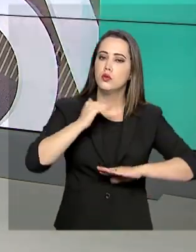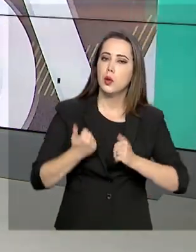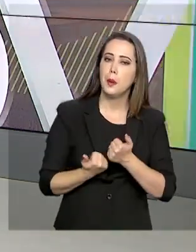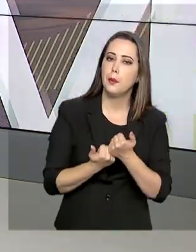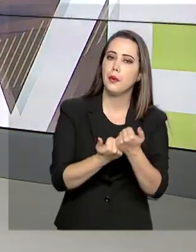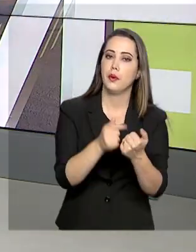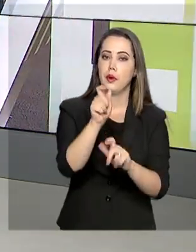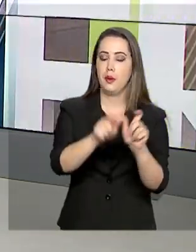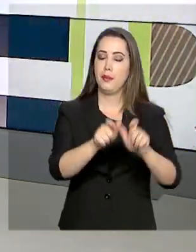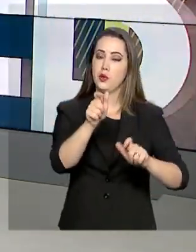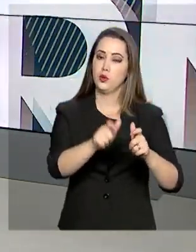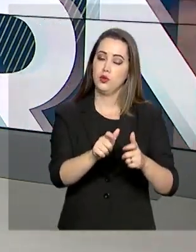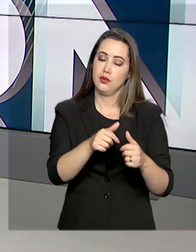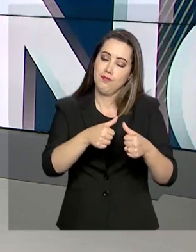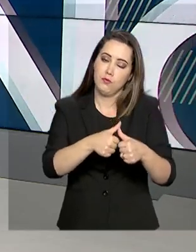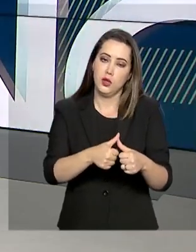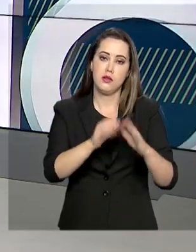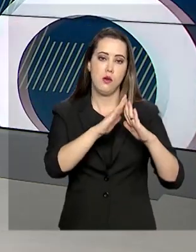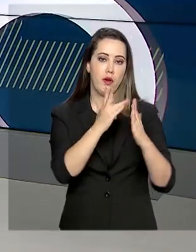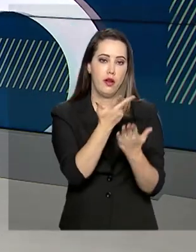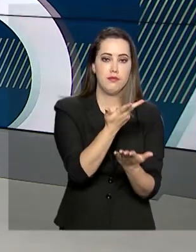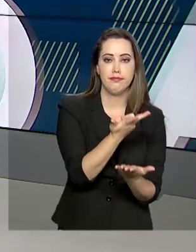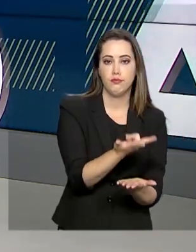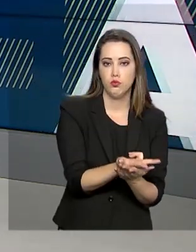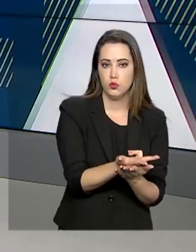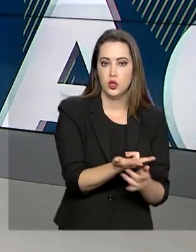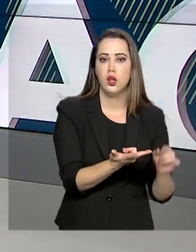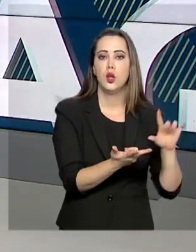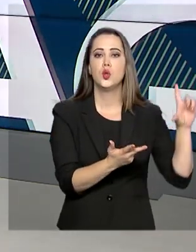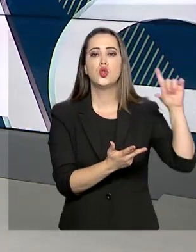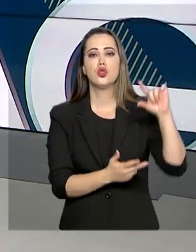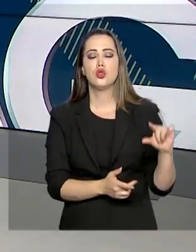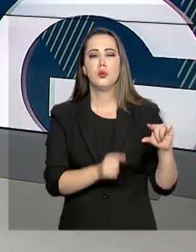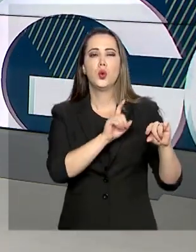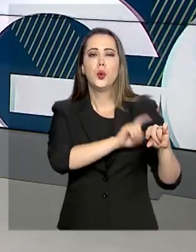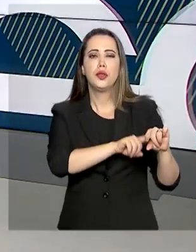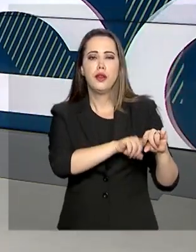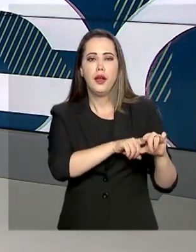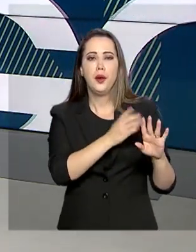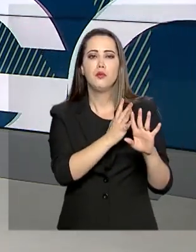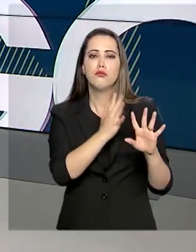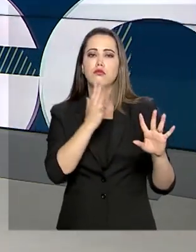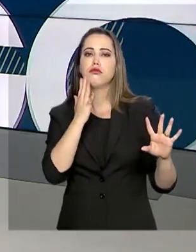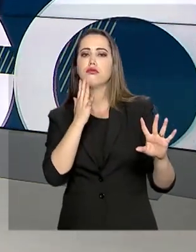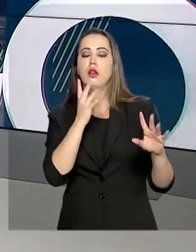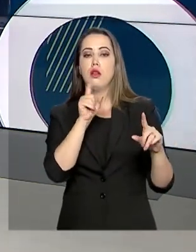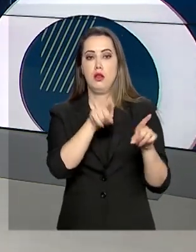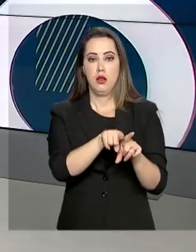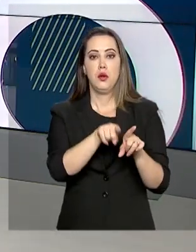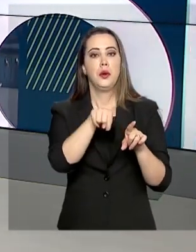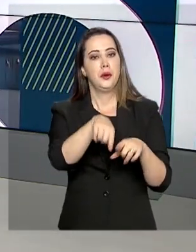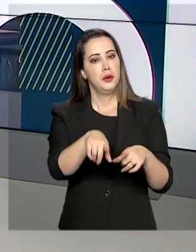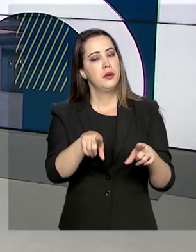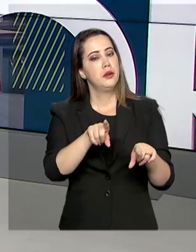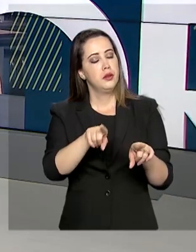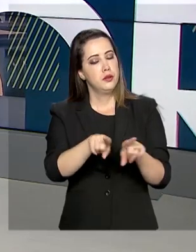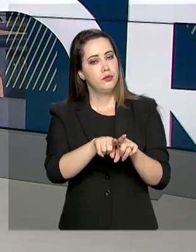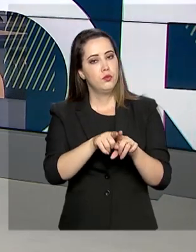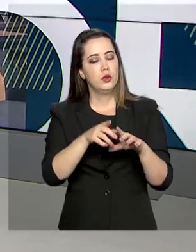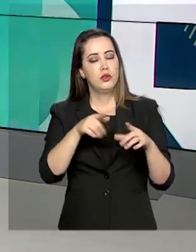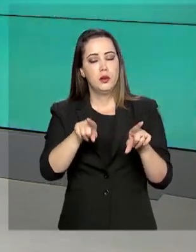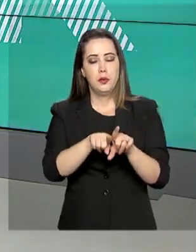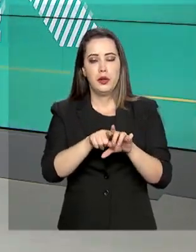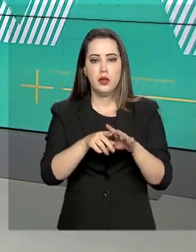suporte a pessoas acamadas. A ação pretende reduzir a demanda por atendimento nos hospitais e diminuir o tempo de